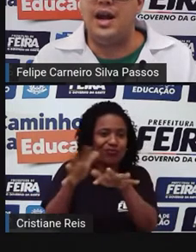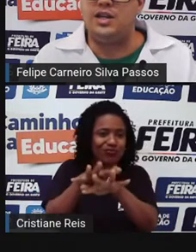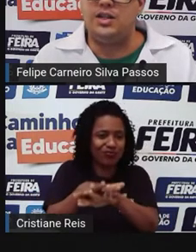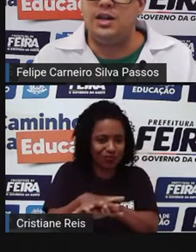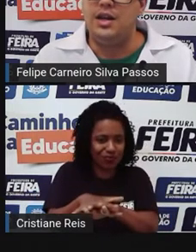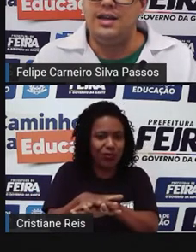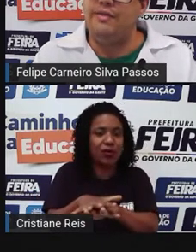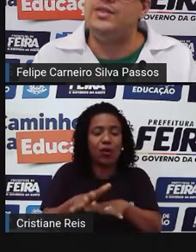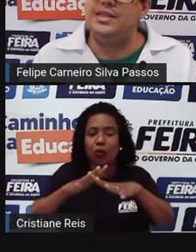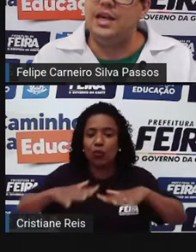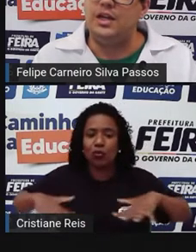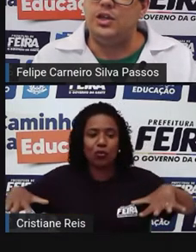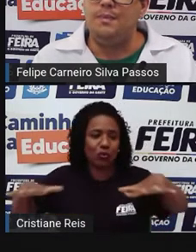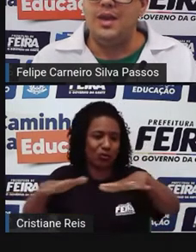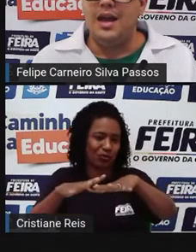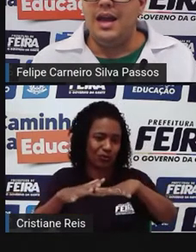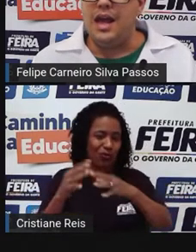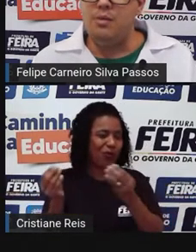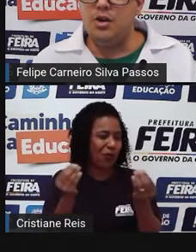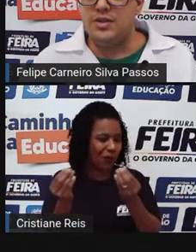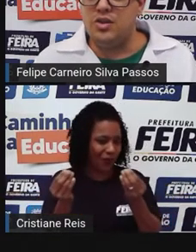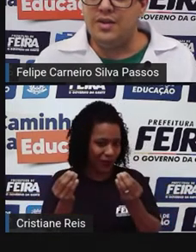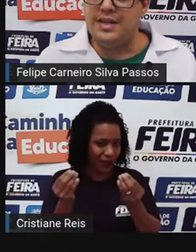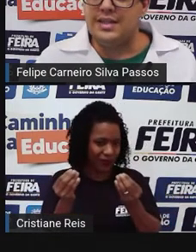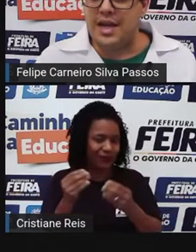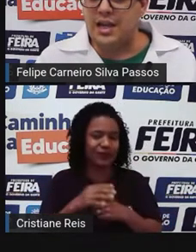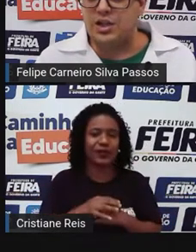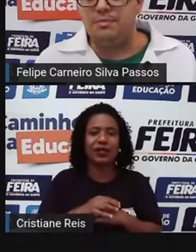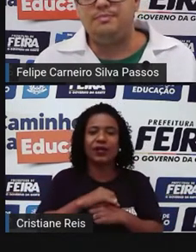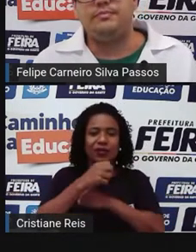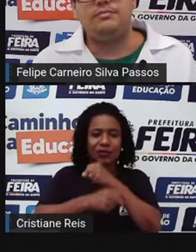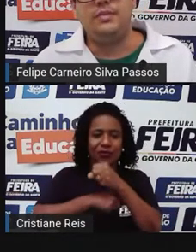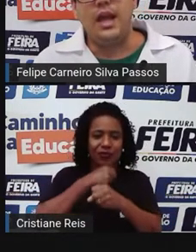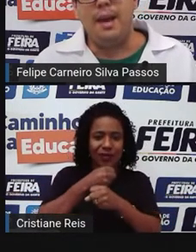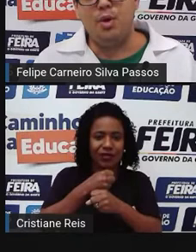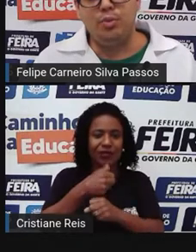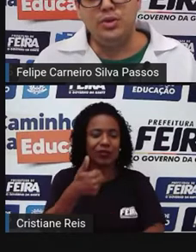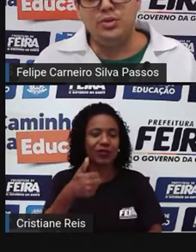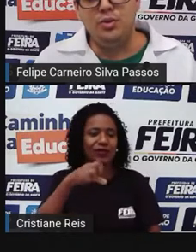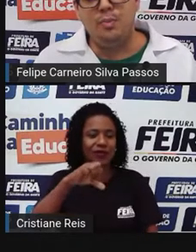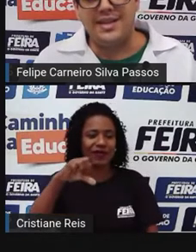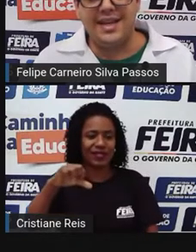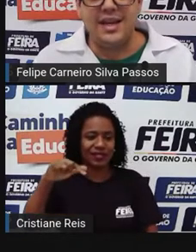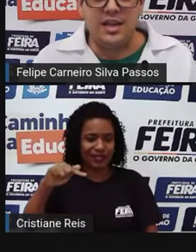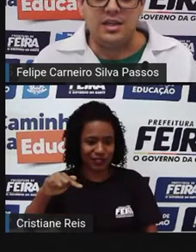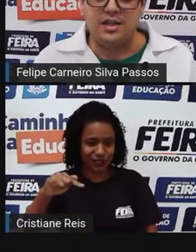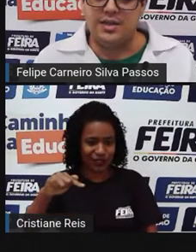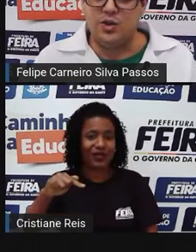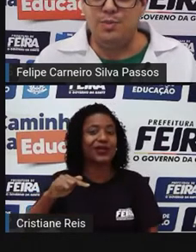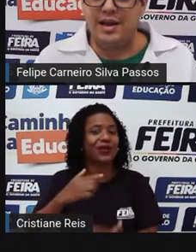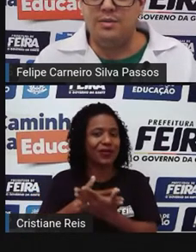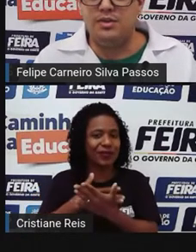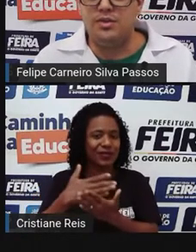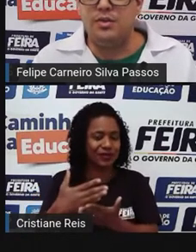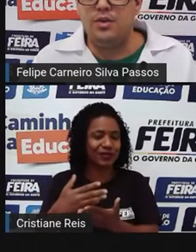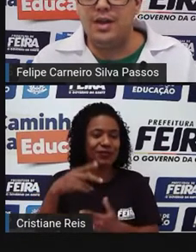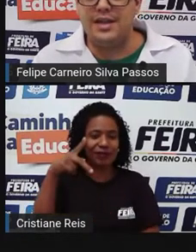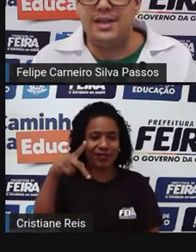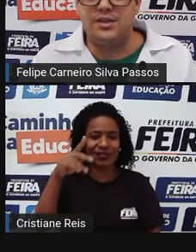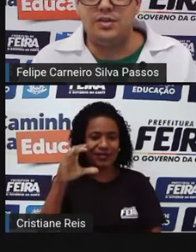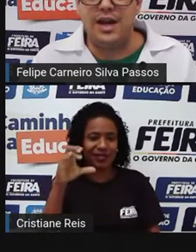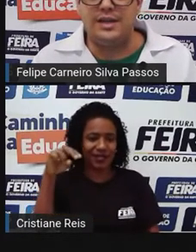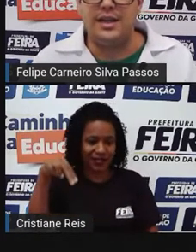democrática e eficiente. Em 1997, é proposto o PCN, que são os Parâmetros